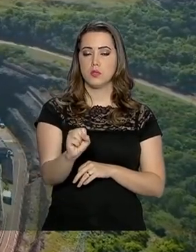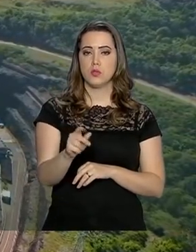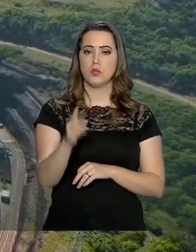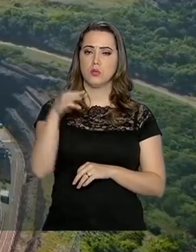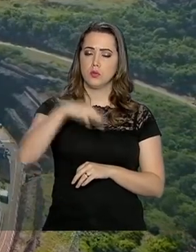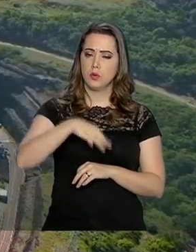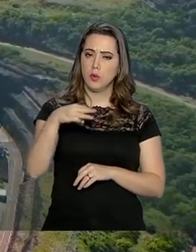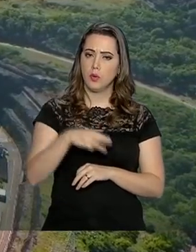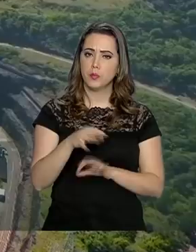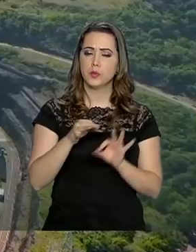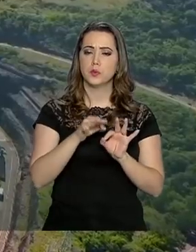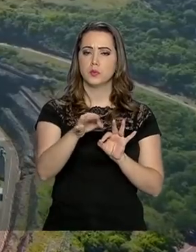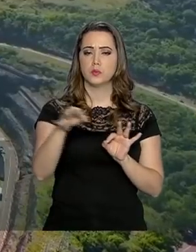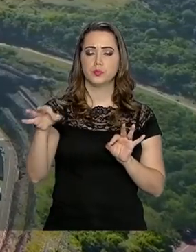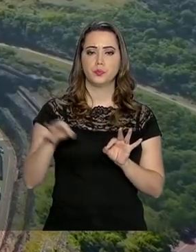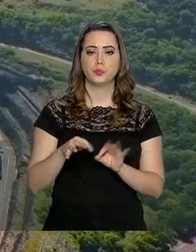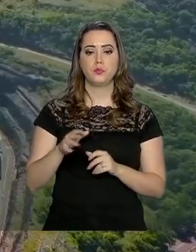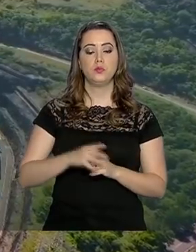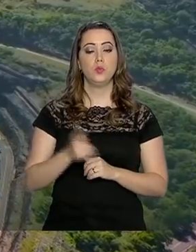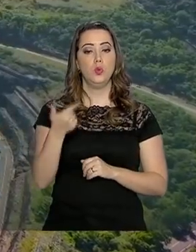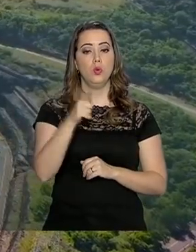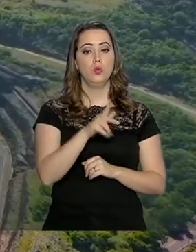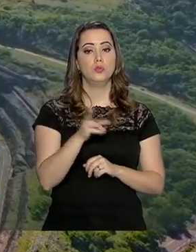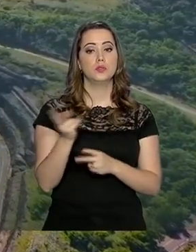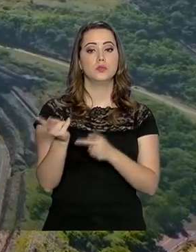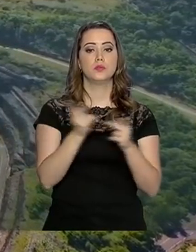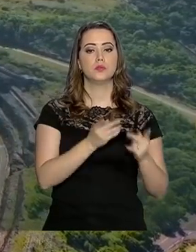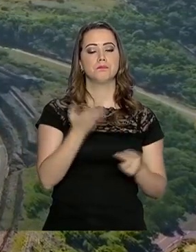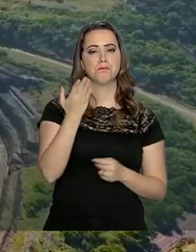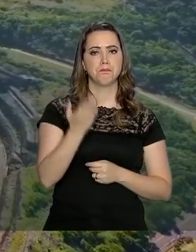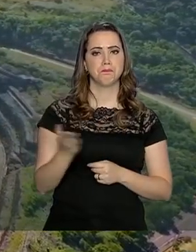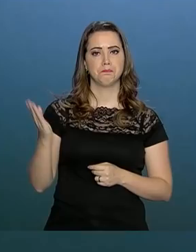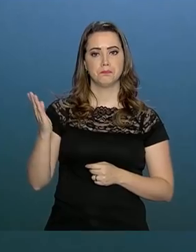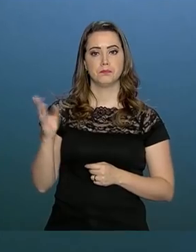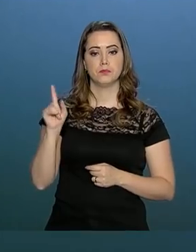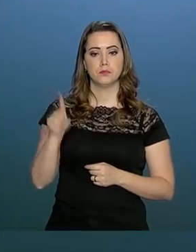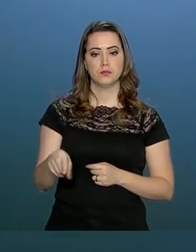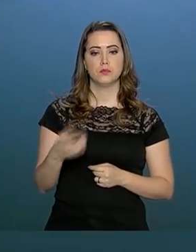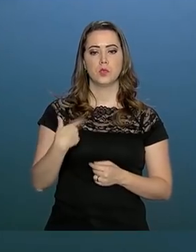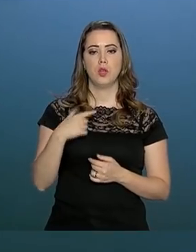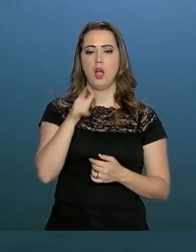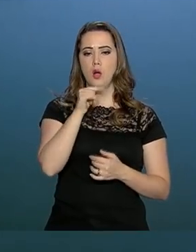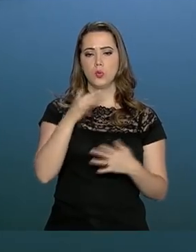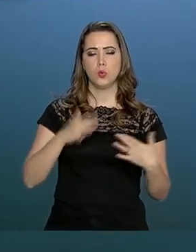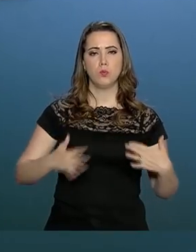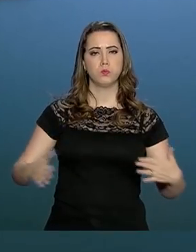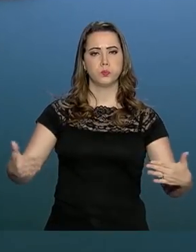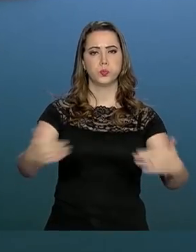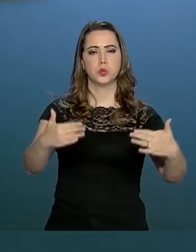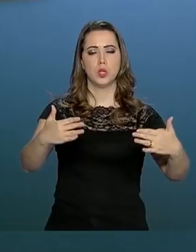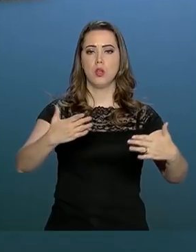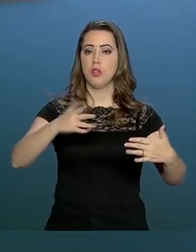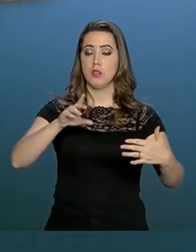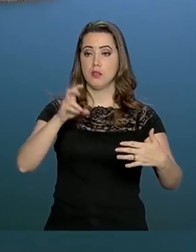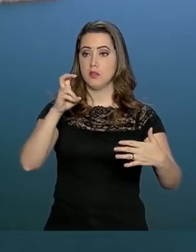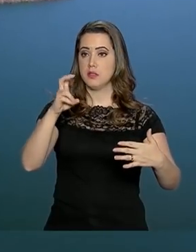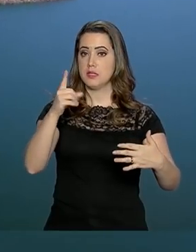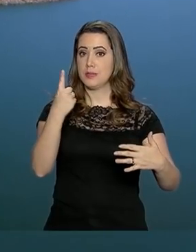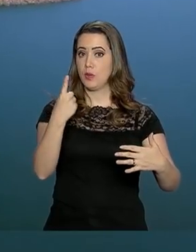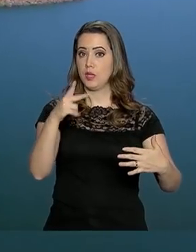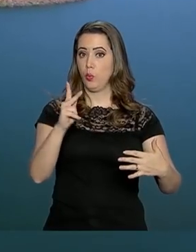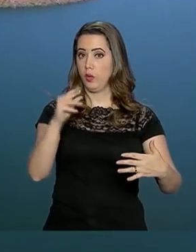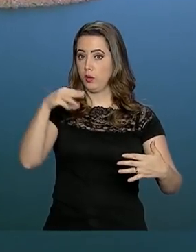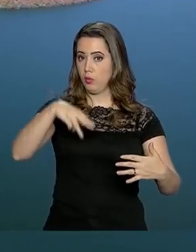foi a de Salto Osório, localizada no município de São Jorge do Oeste. O reservatório de água ocupa 51